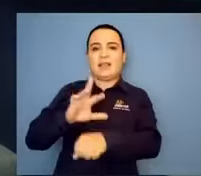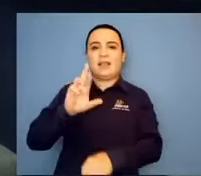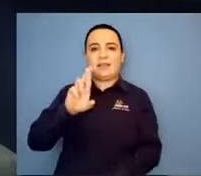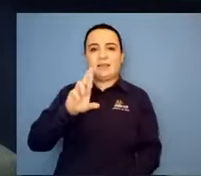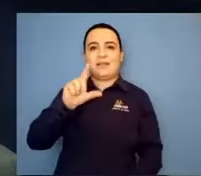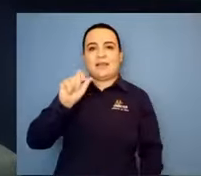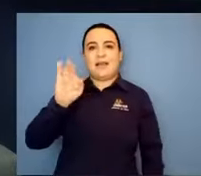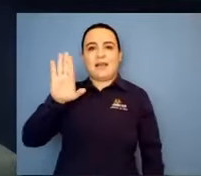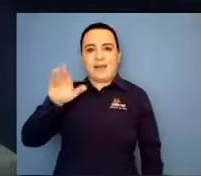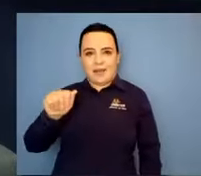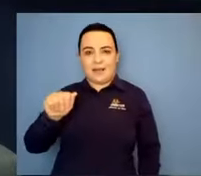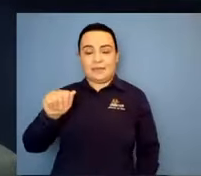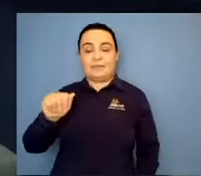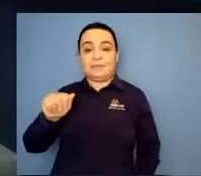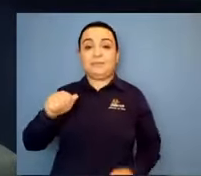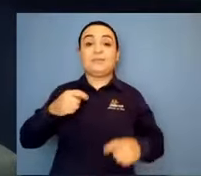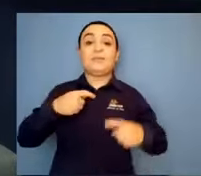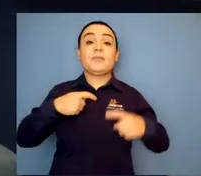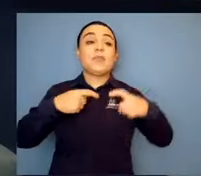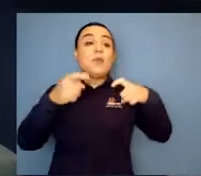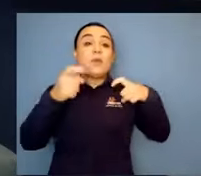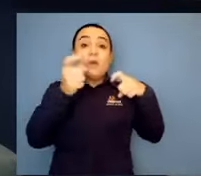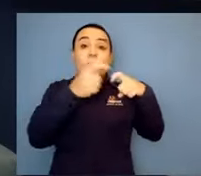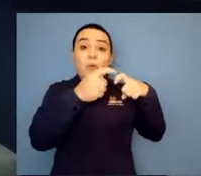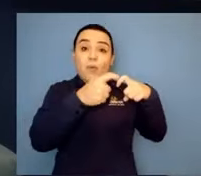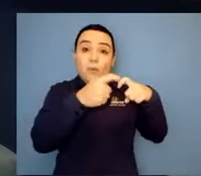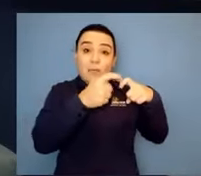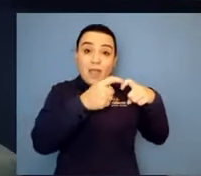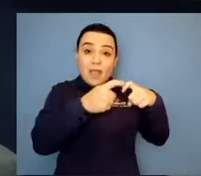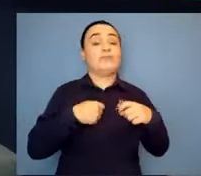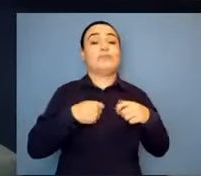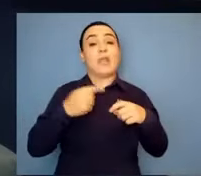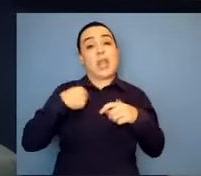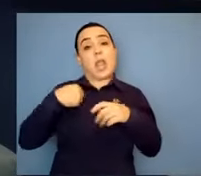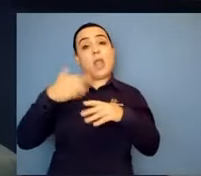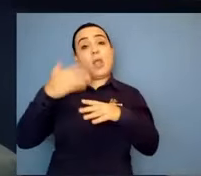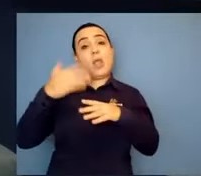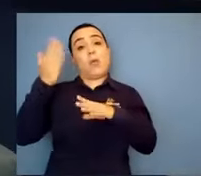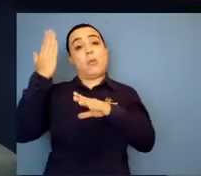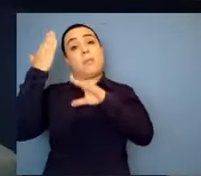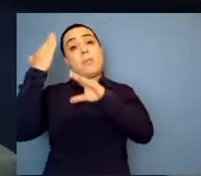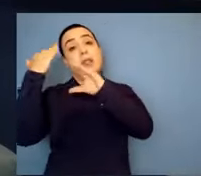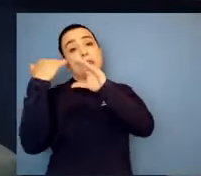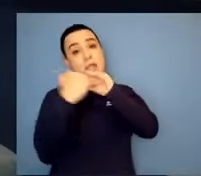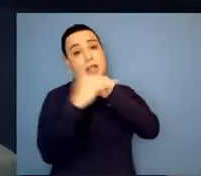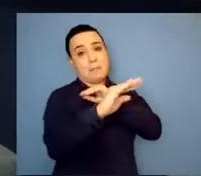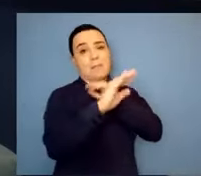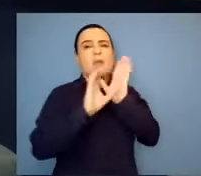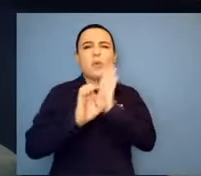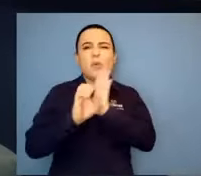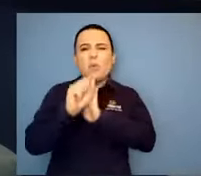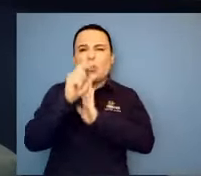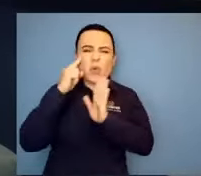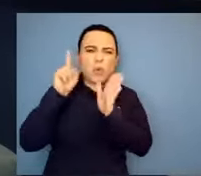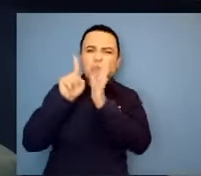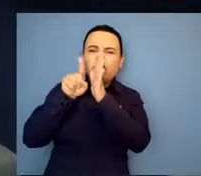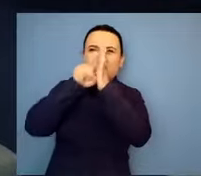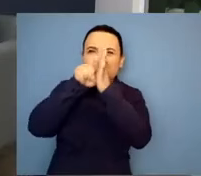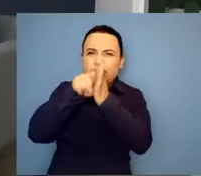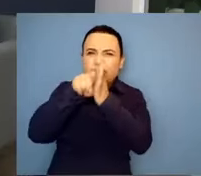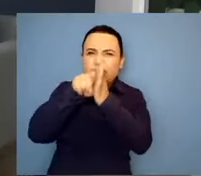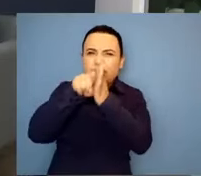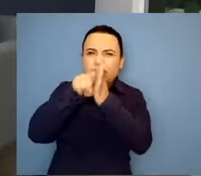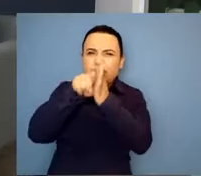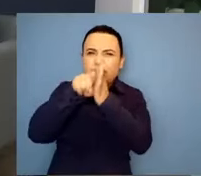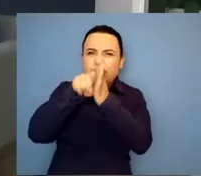respondeu o meu e-mail, do Campo Cumprido. Ah, que incrível. Olha só, é. Olha. Então, eu falo. Um vizinho respondeu o meu e-mail